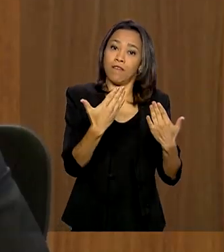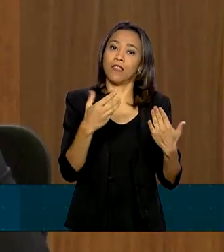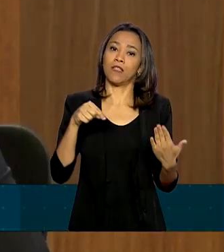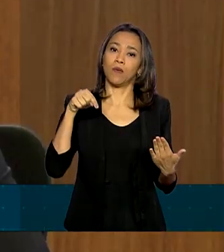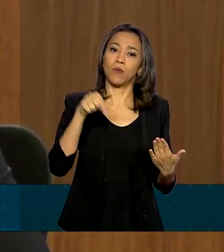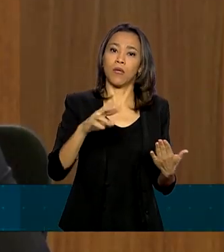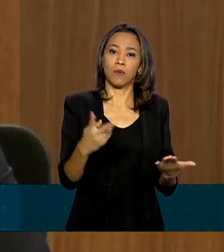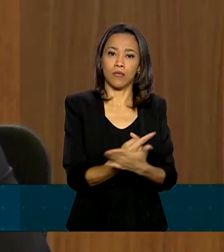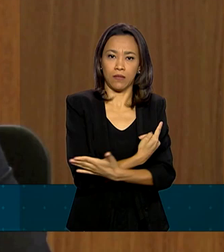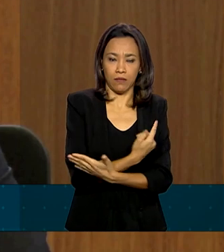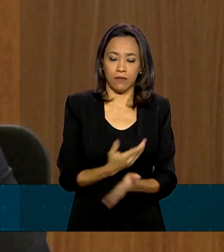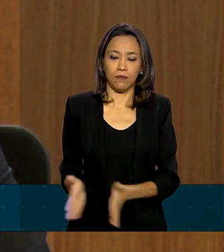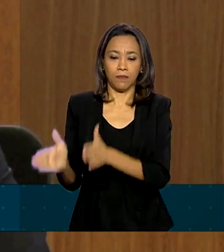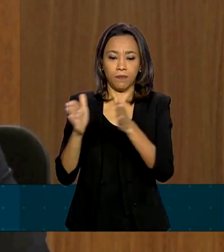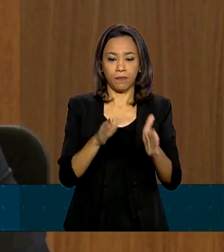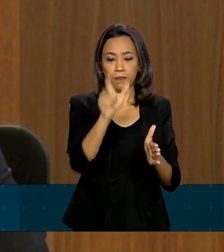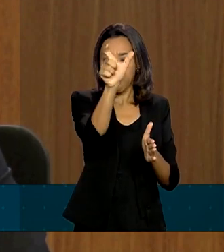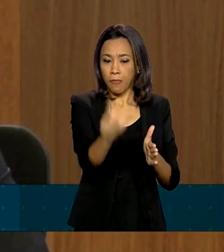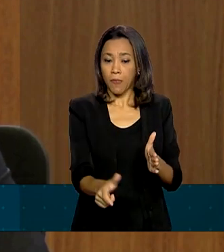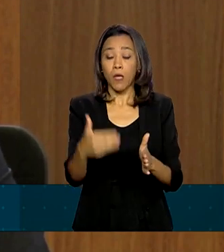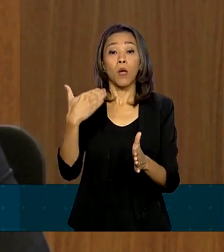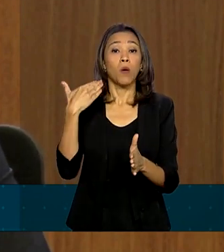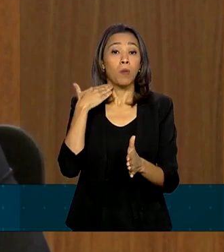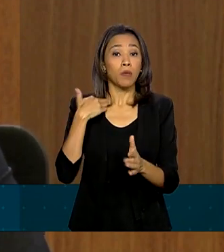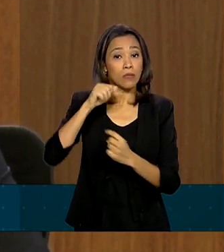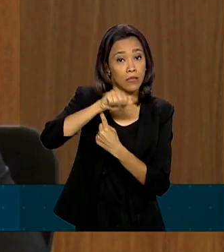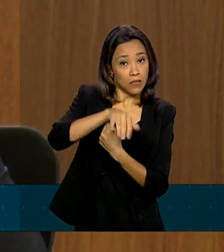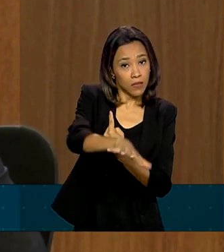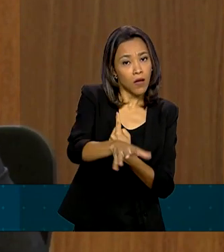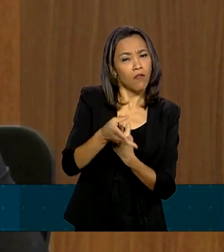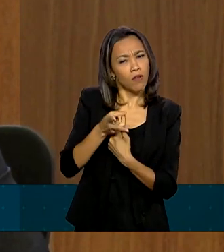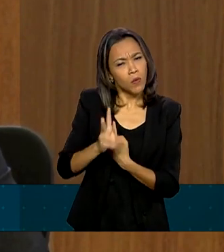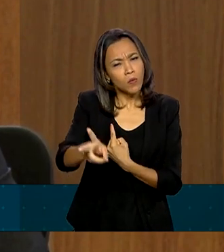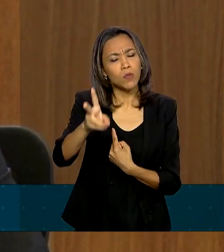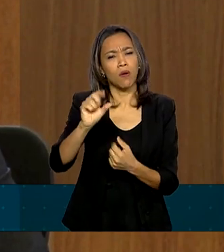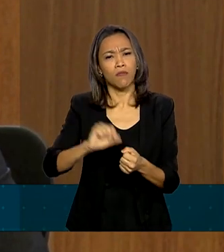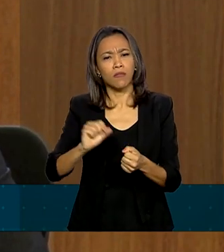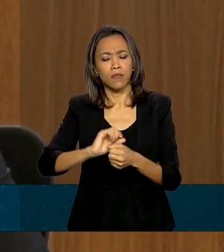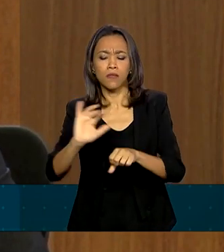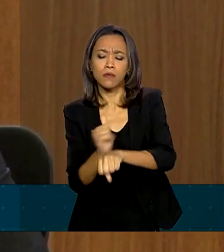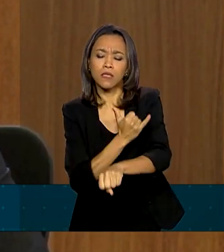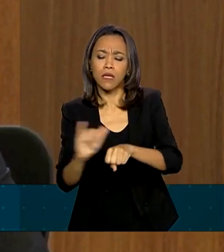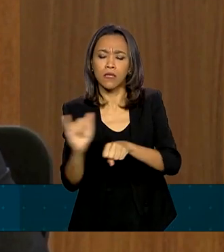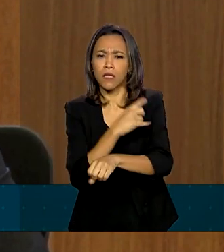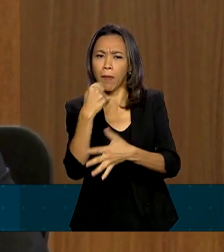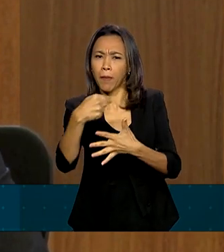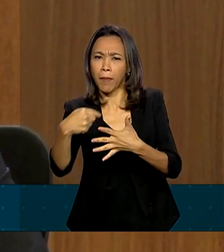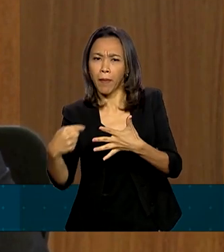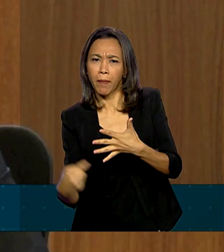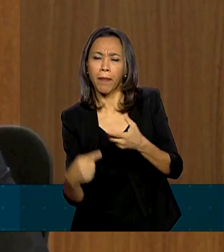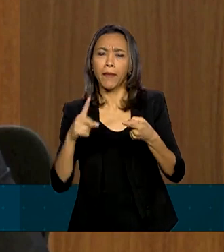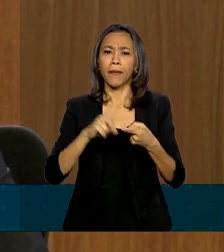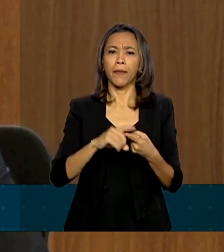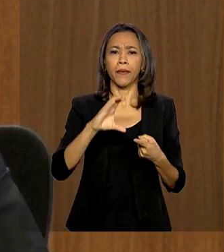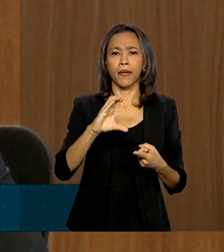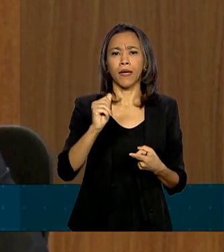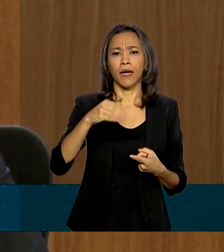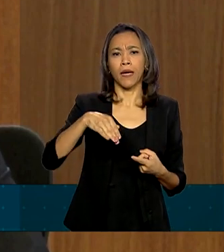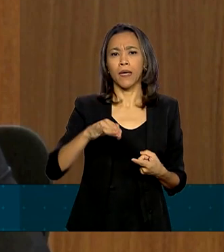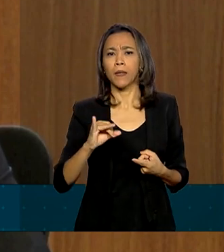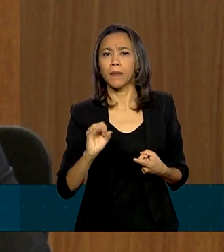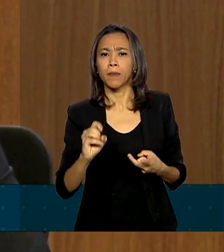ressalta que continuará fazendo uso de todo o seu arsenal de medidas de política monetária, cambial e estabilidade